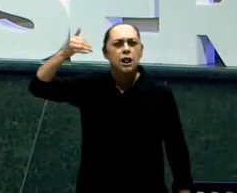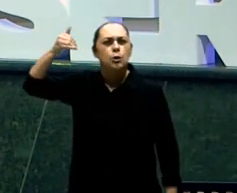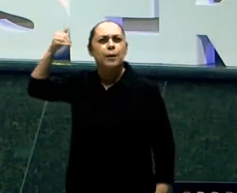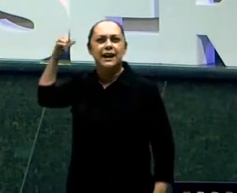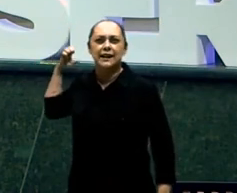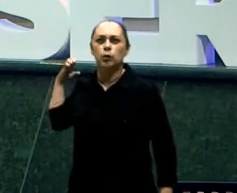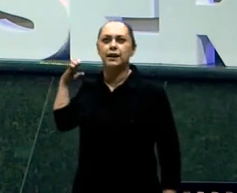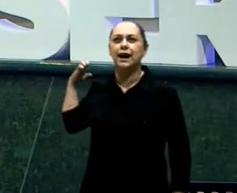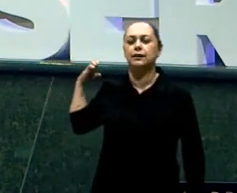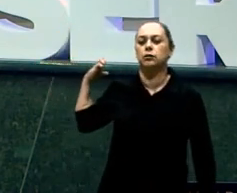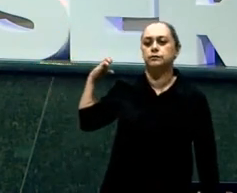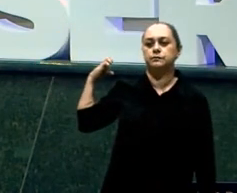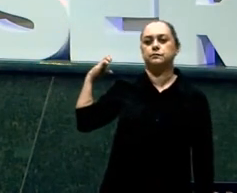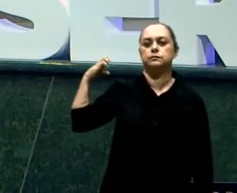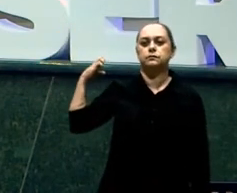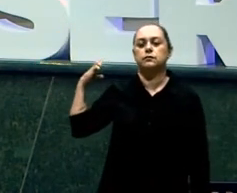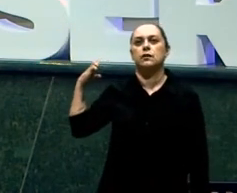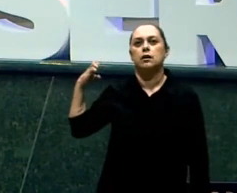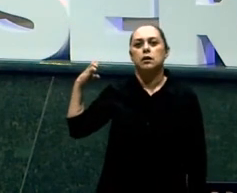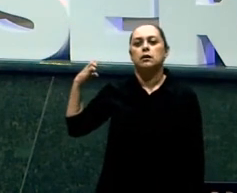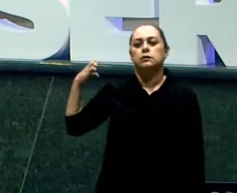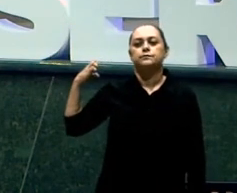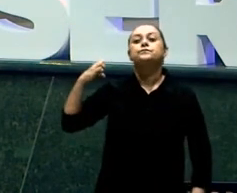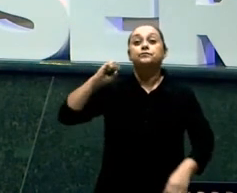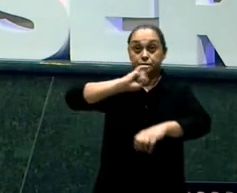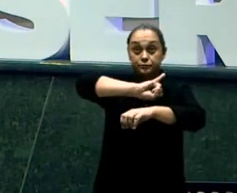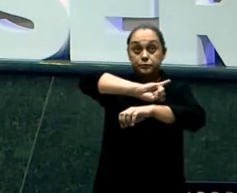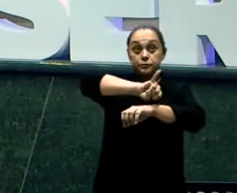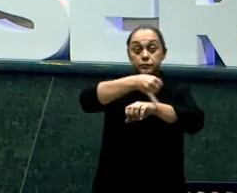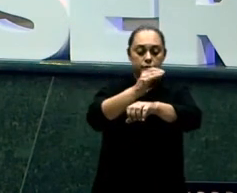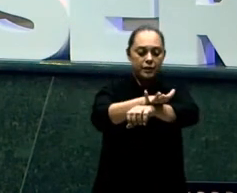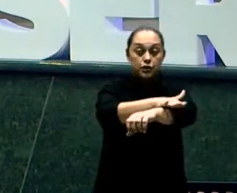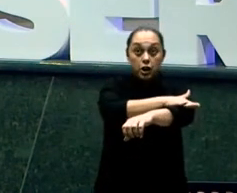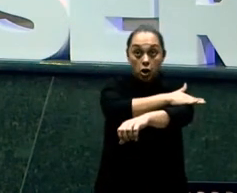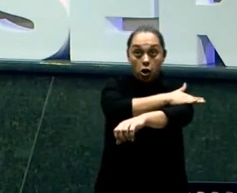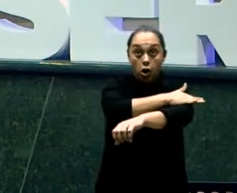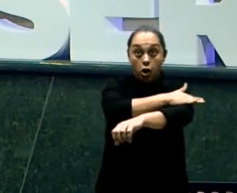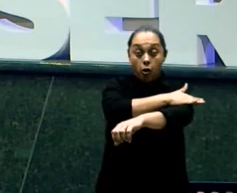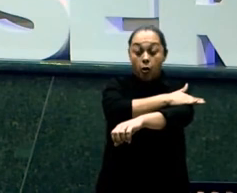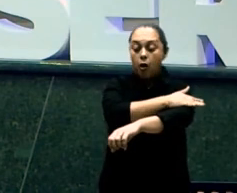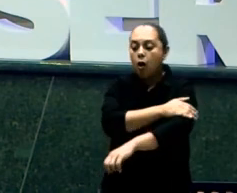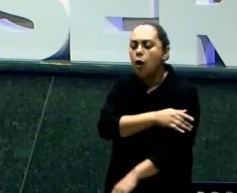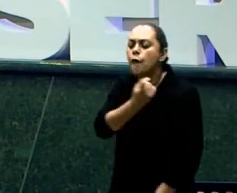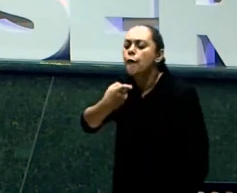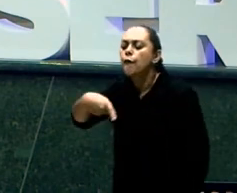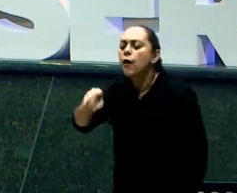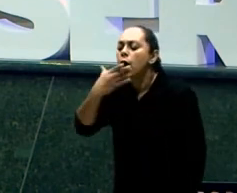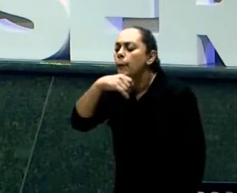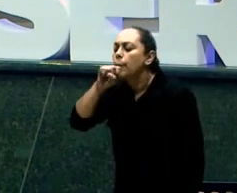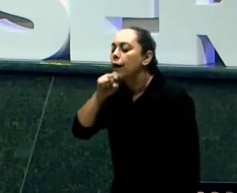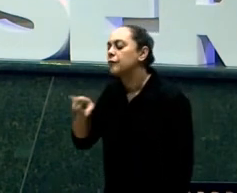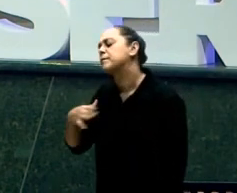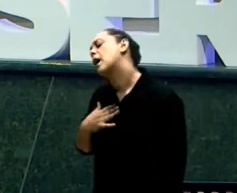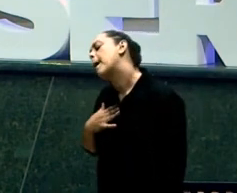Leva o guisado Até o pai Que está com a visão Já nula E aí o Isaac Pega na mão Do